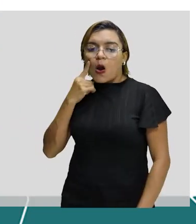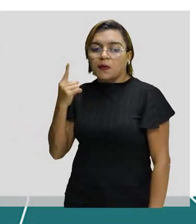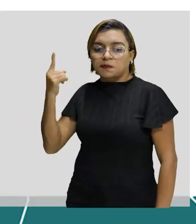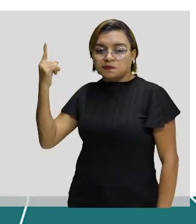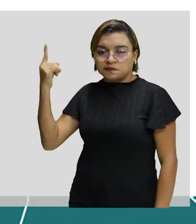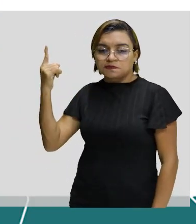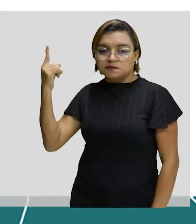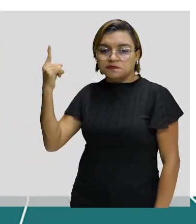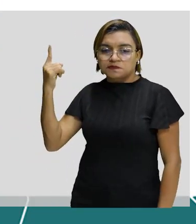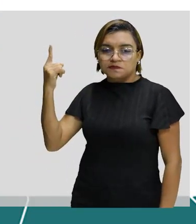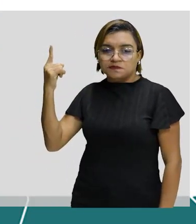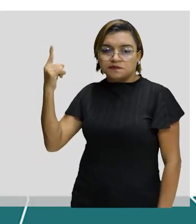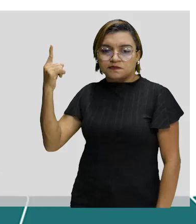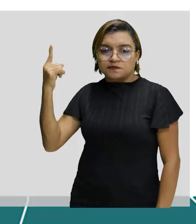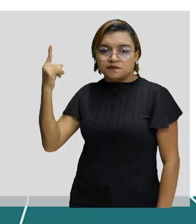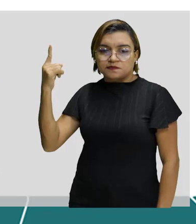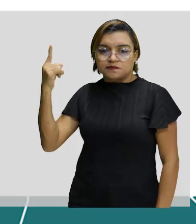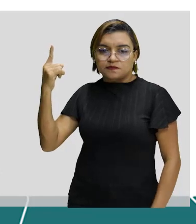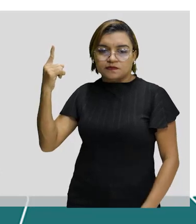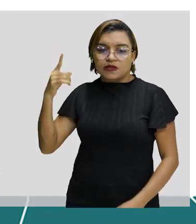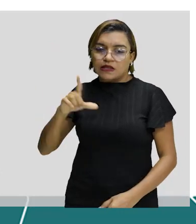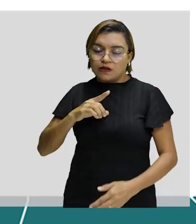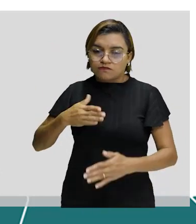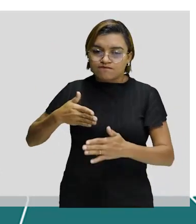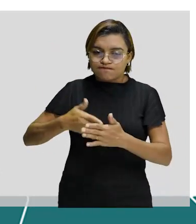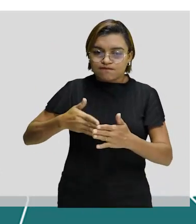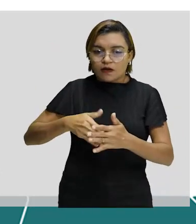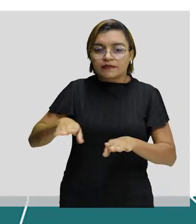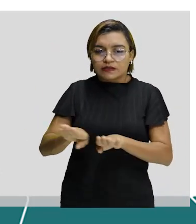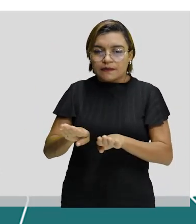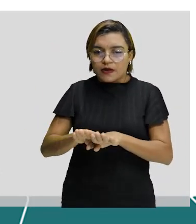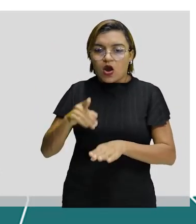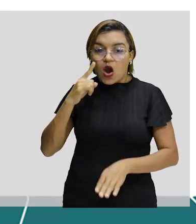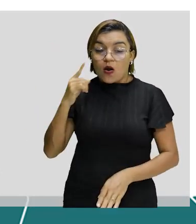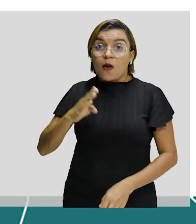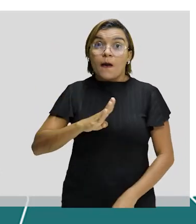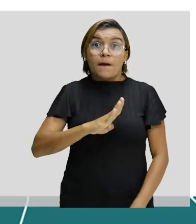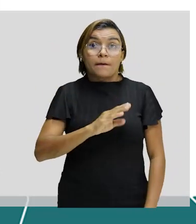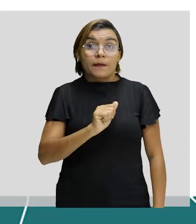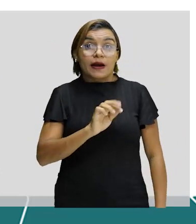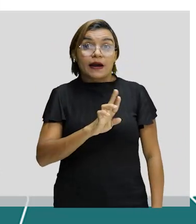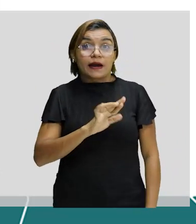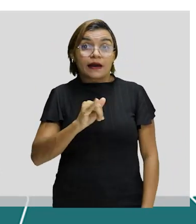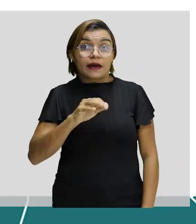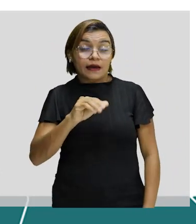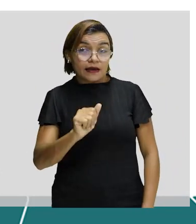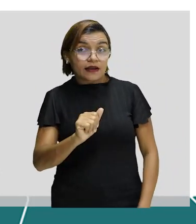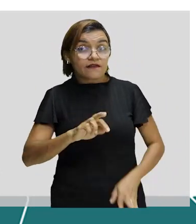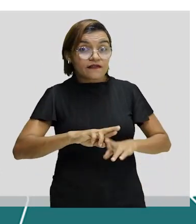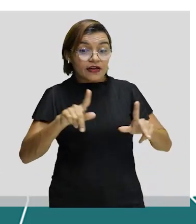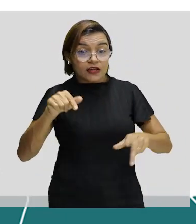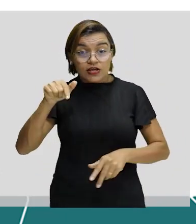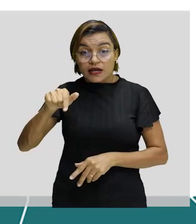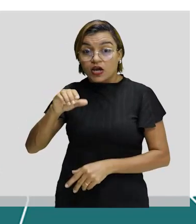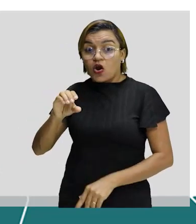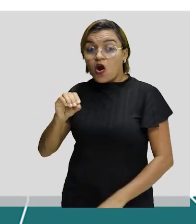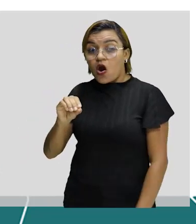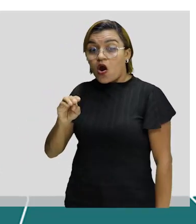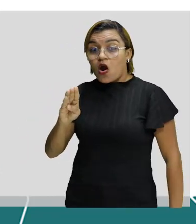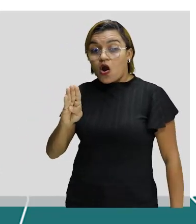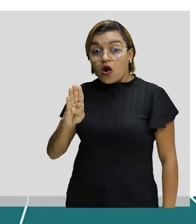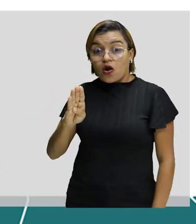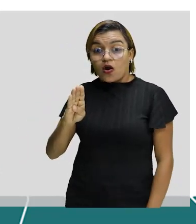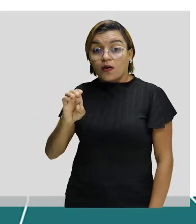acontece a prova de 3 mil metros com obstáculos, a barreira já é diferente das corridas com barreiras, é uma barreira, mas ela já é mais